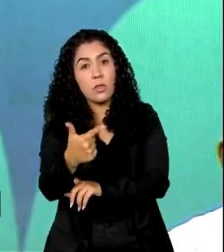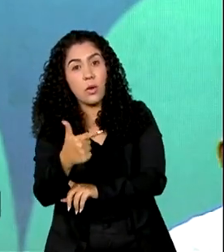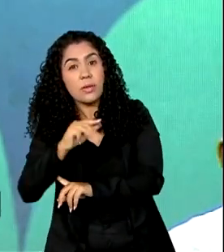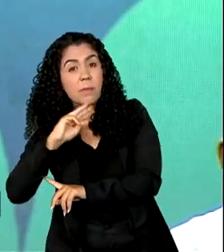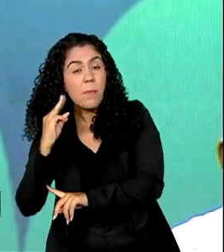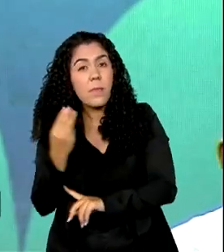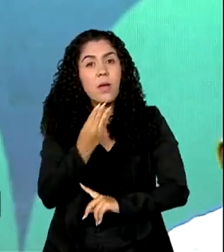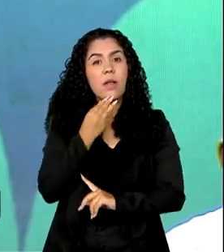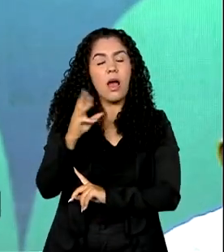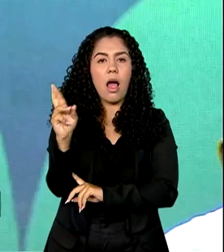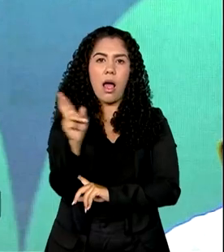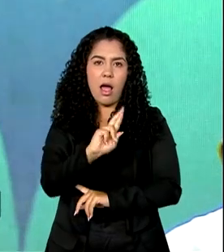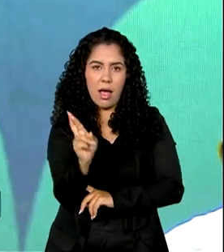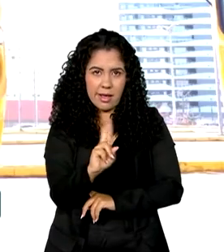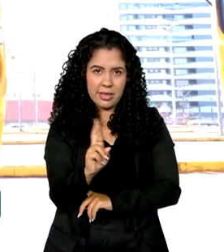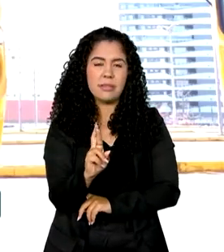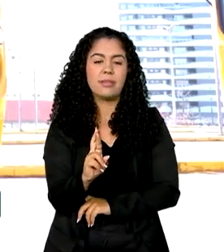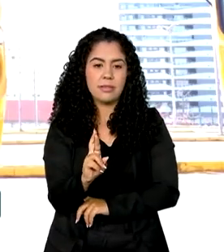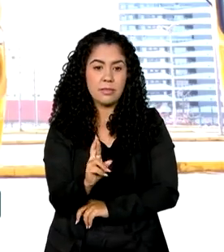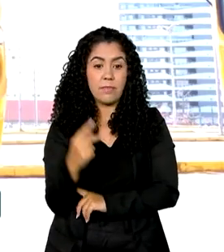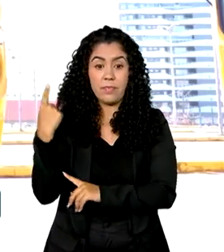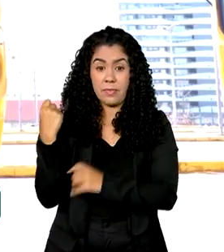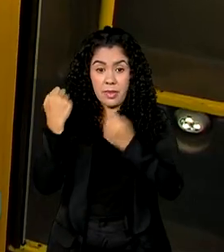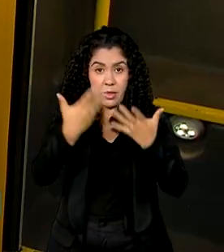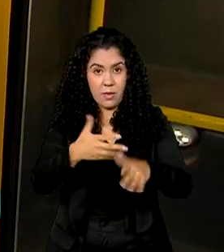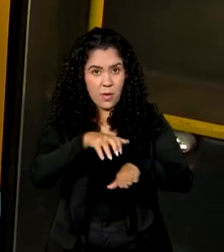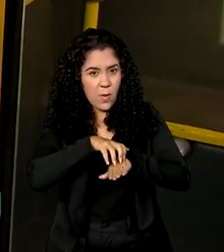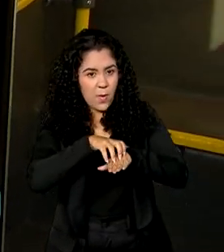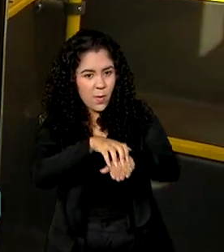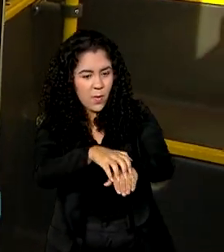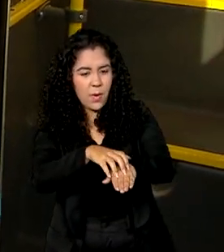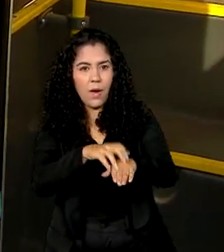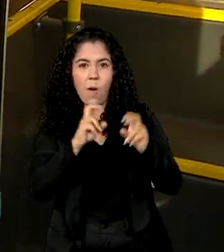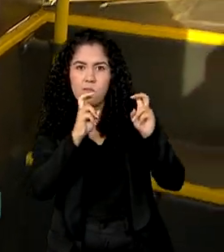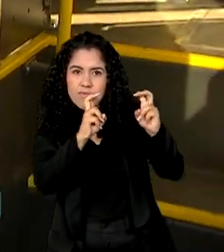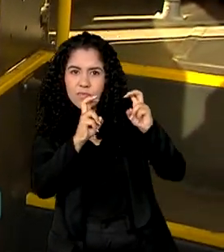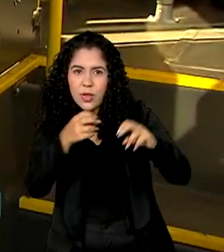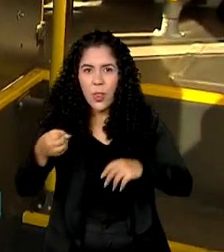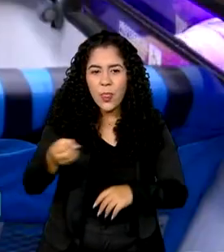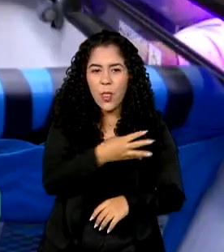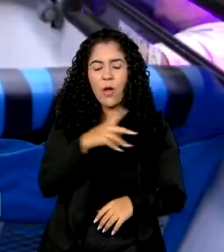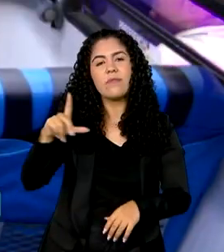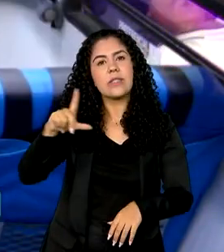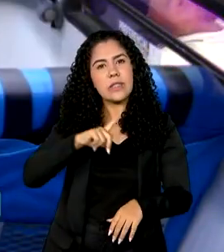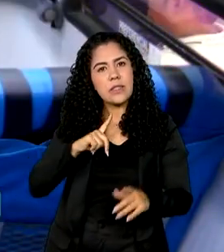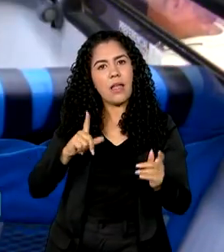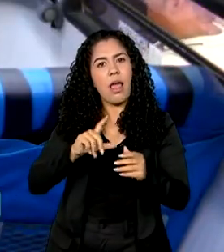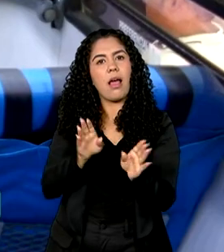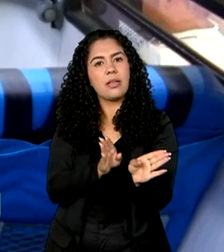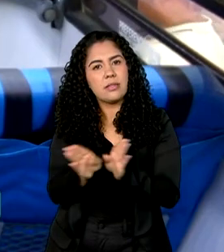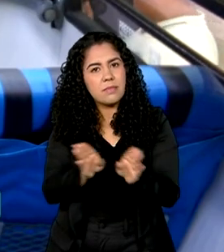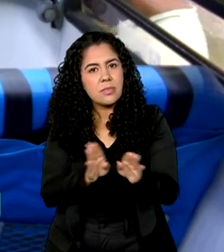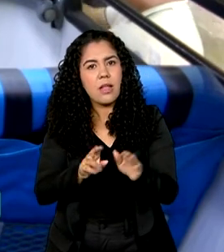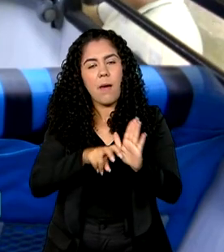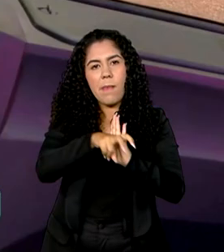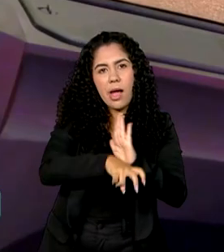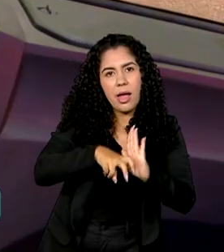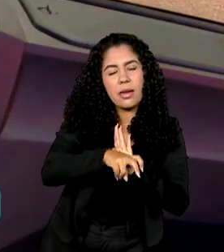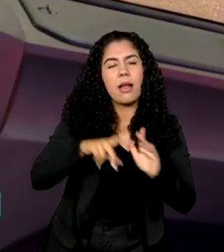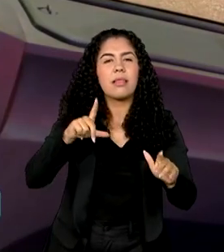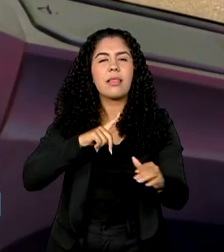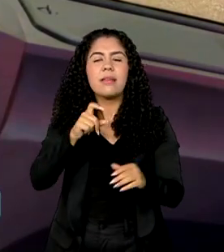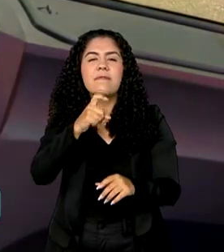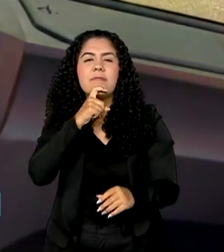aos municípios cearenses. Os novos veículos estão equipados com elevador para cadeirantes, ar-condicionado e Wi-Fi.